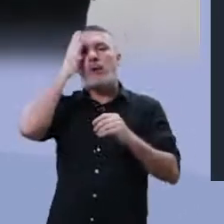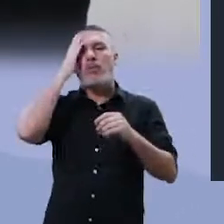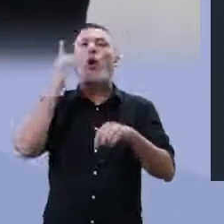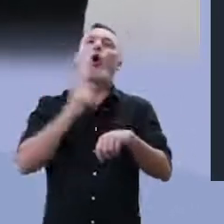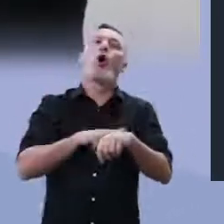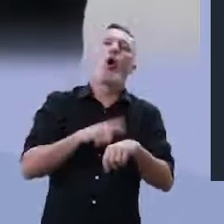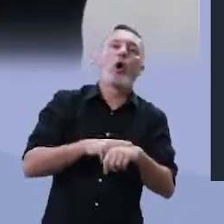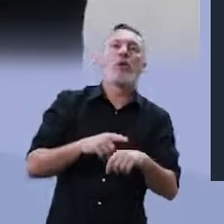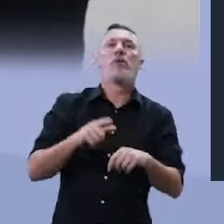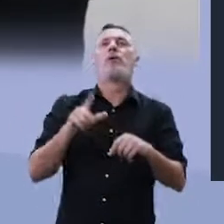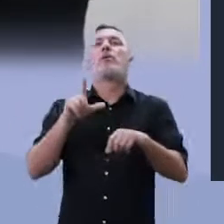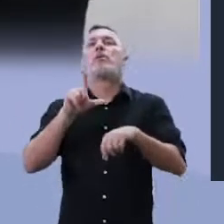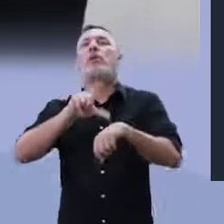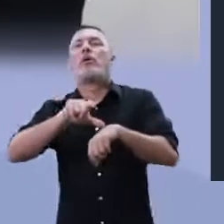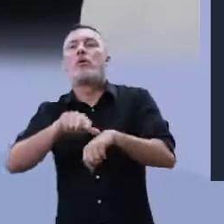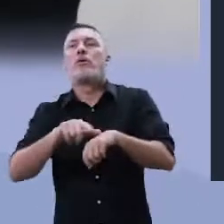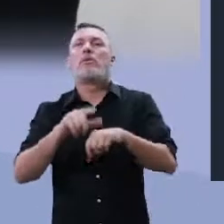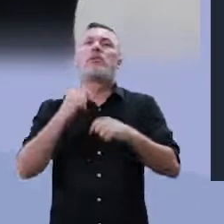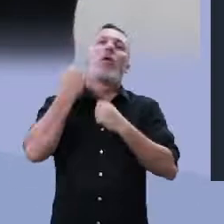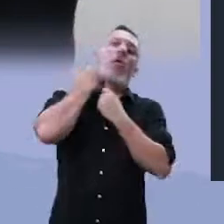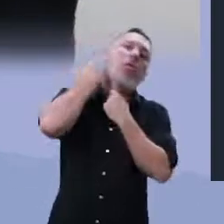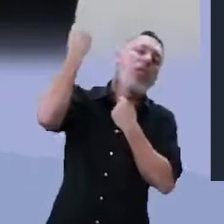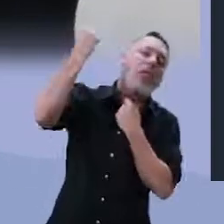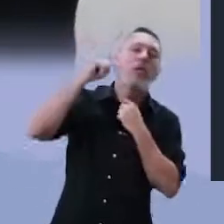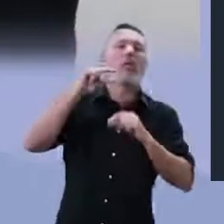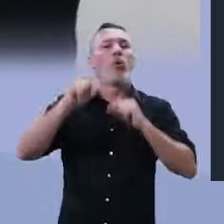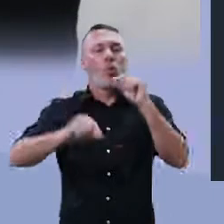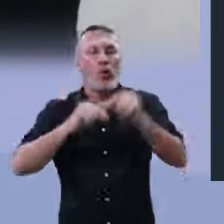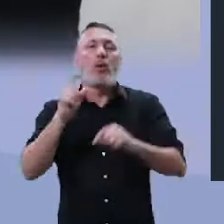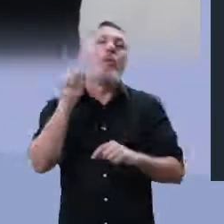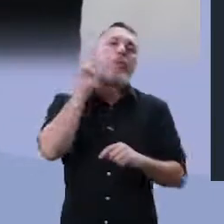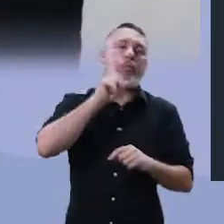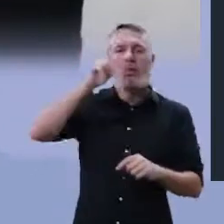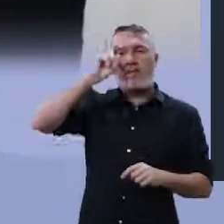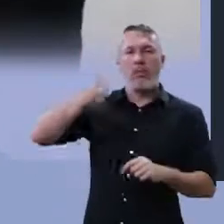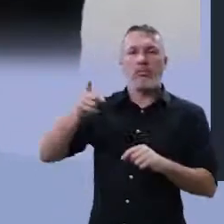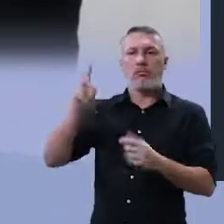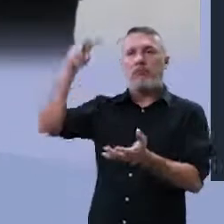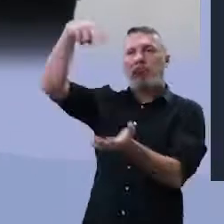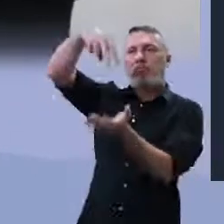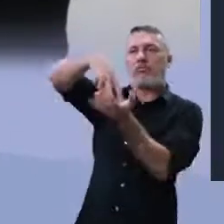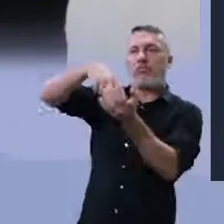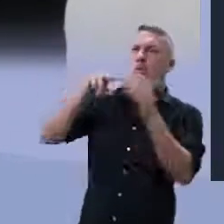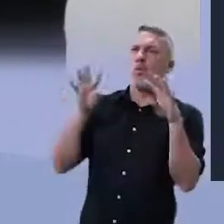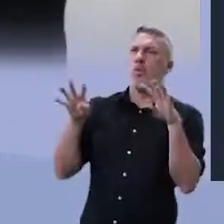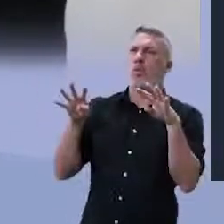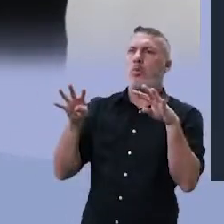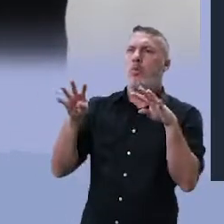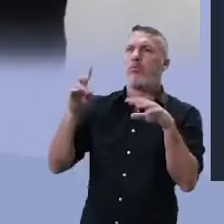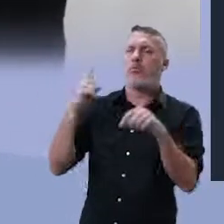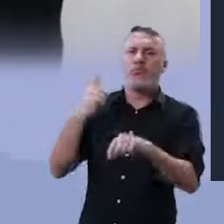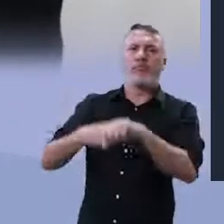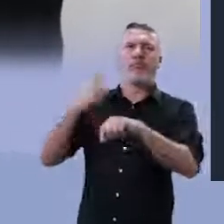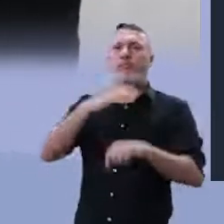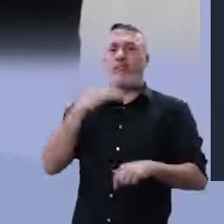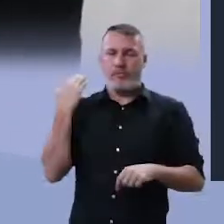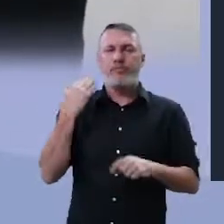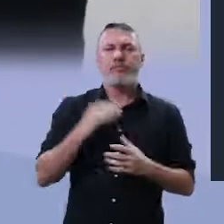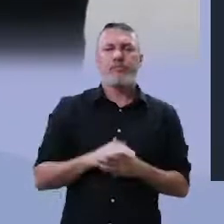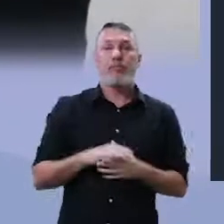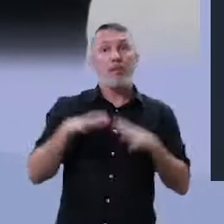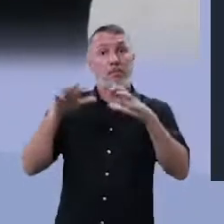souberam a hora da morte, o enforcamento e da participação dos Estados Unidos nesta captura.